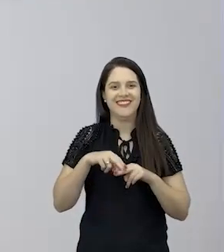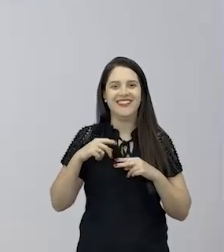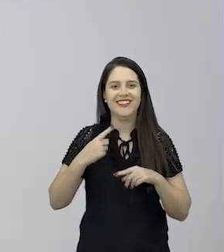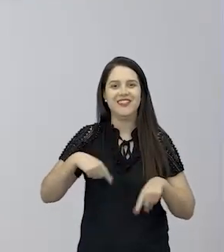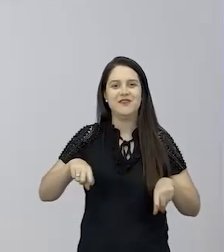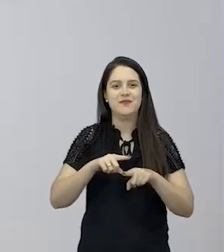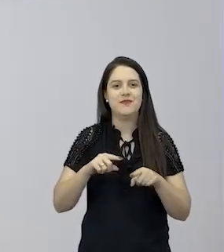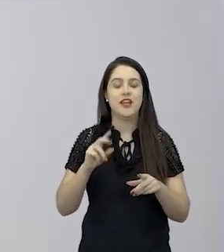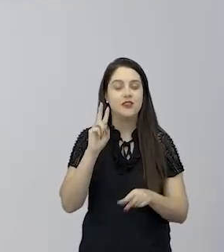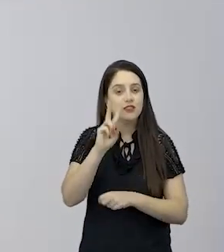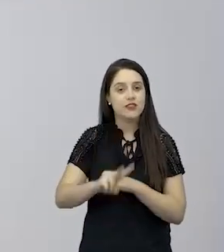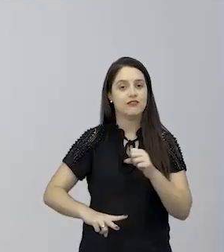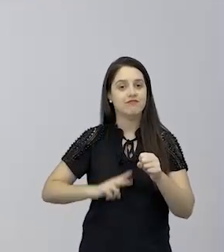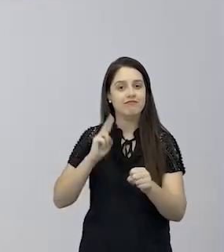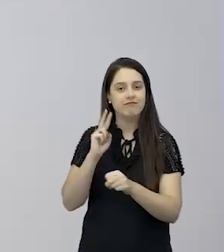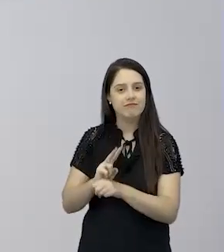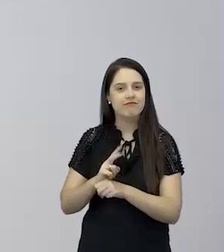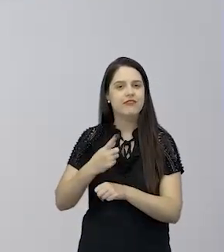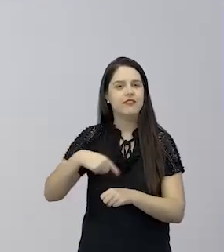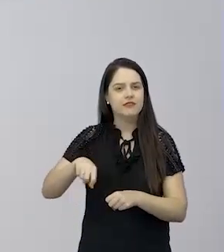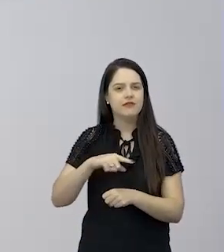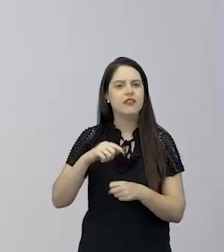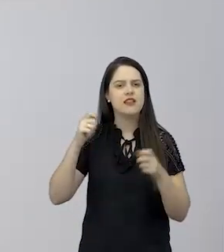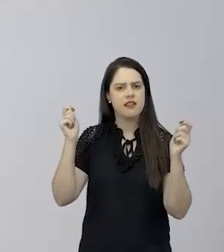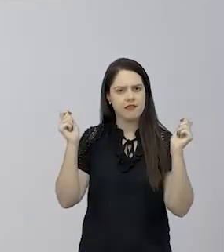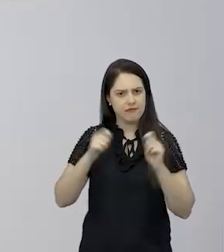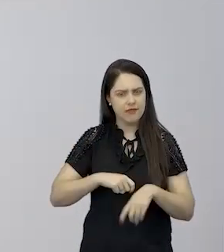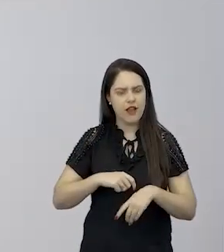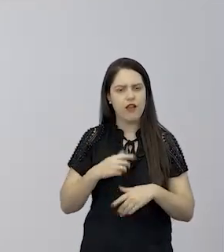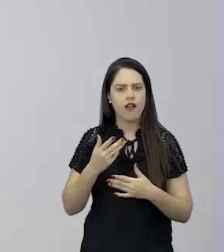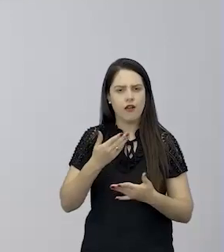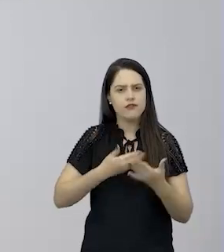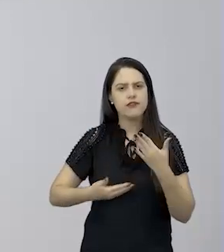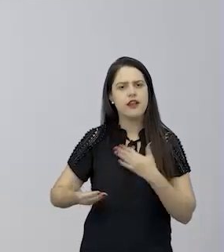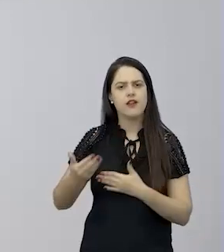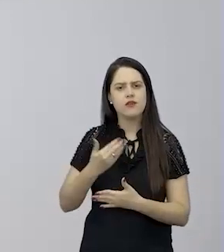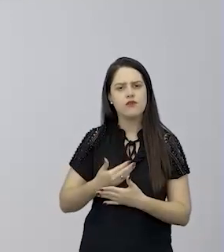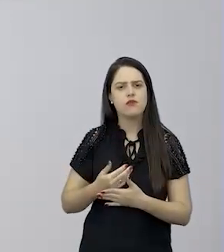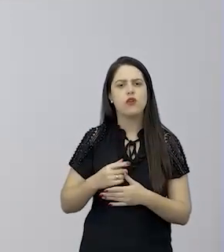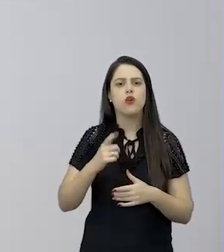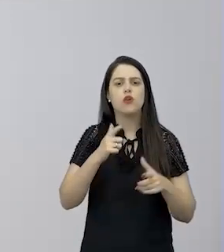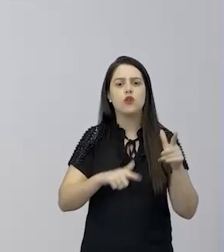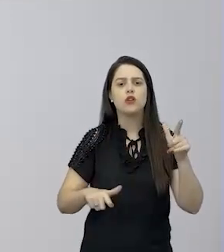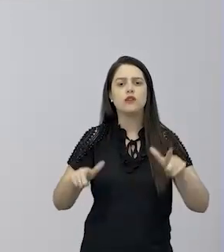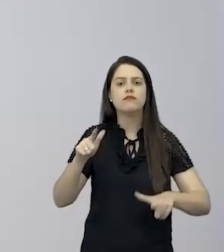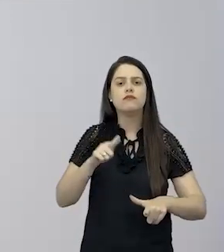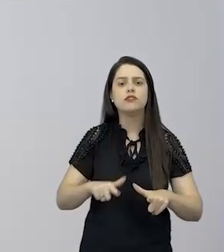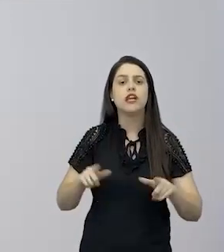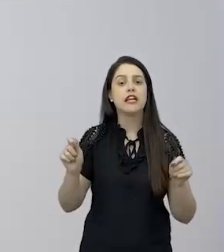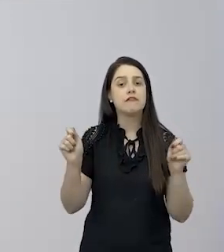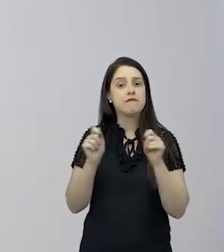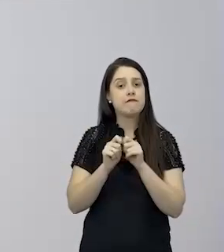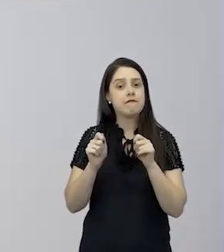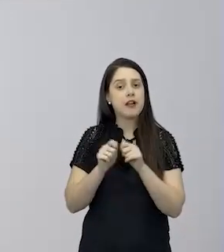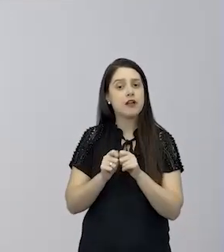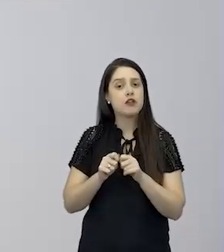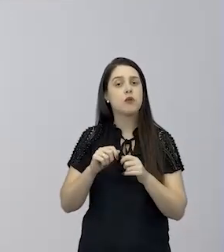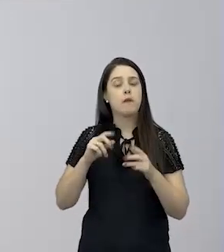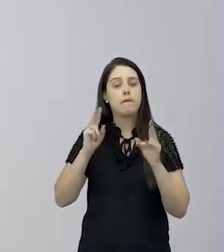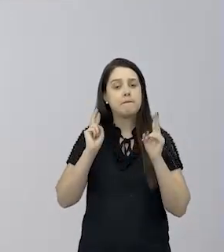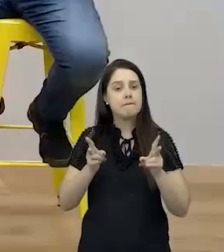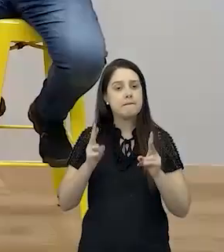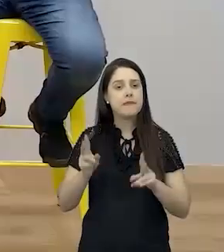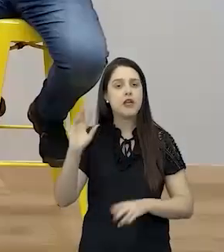falamos de sustentabilidade, nós também devemos levar em consideração o outro, aquele que faz parte do meio ambiente